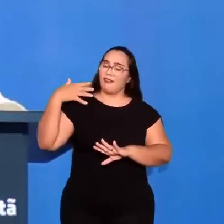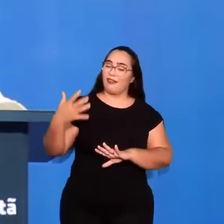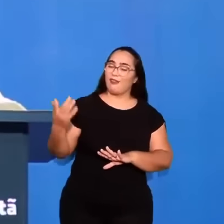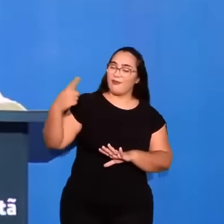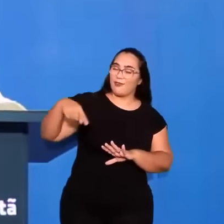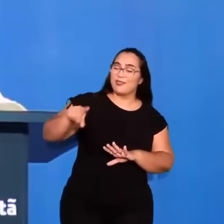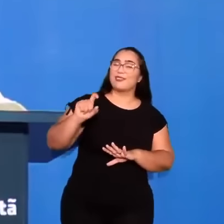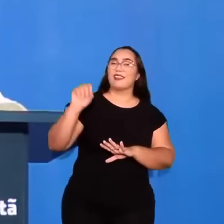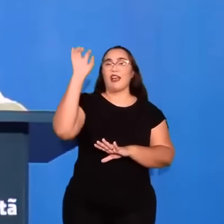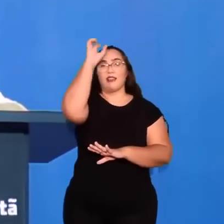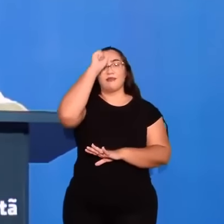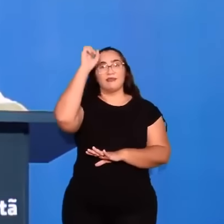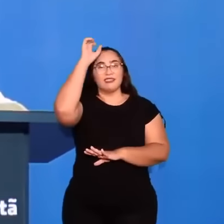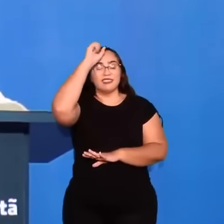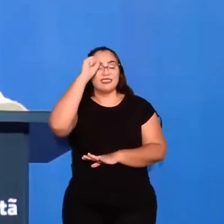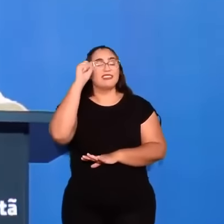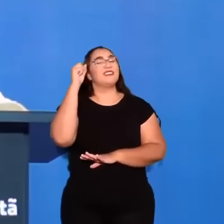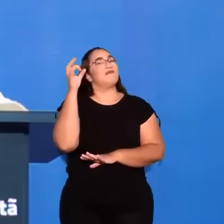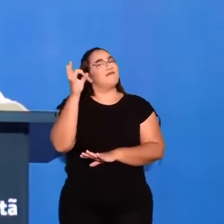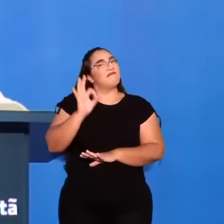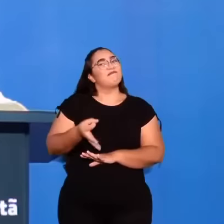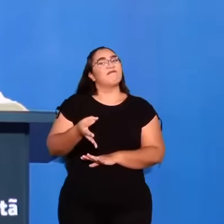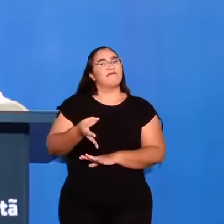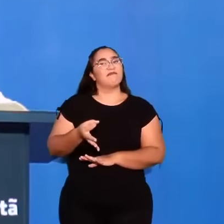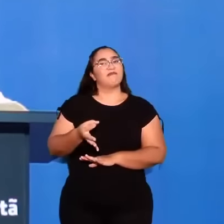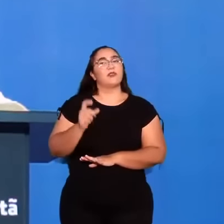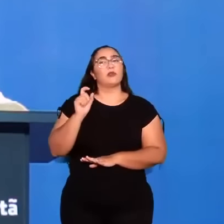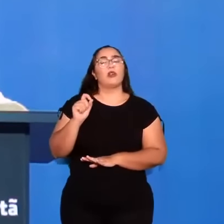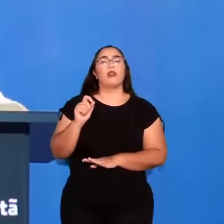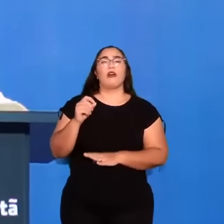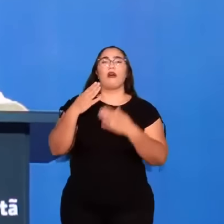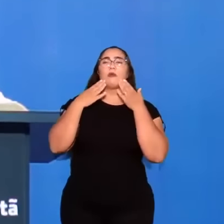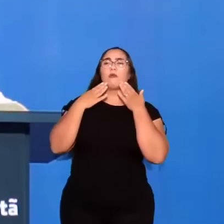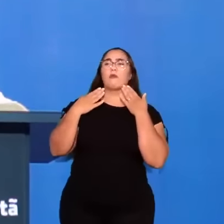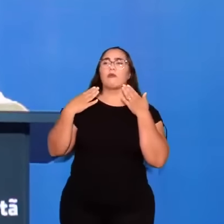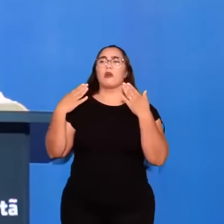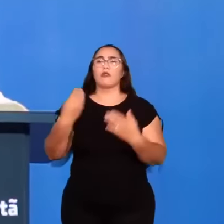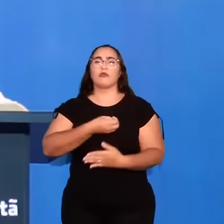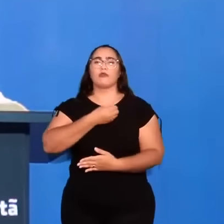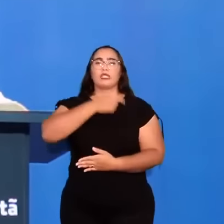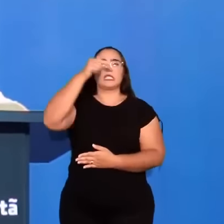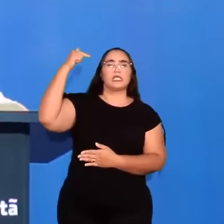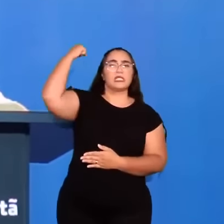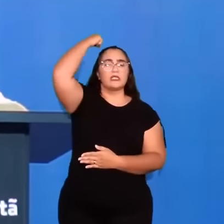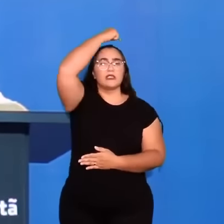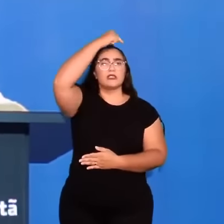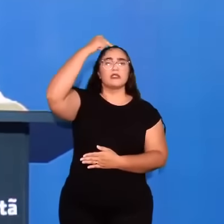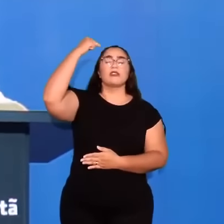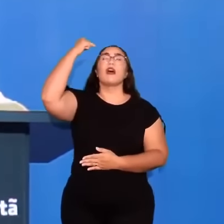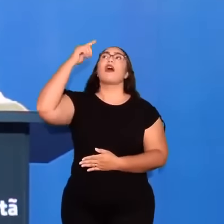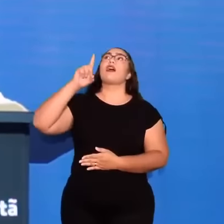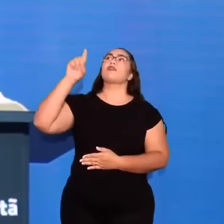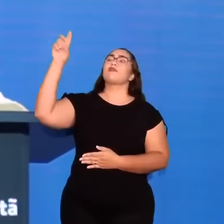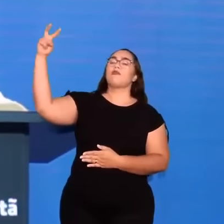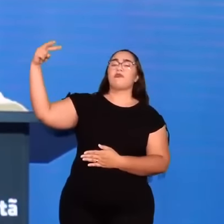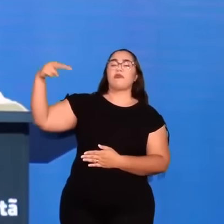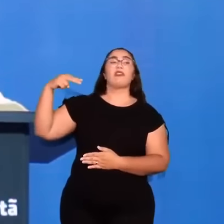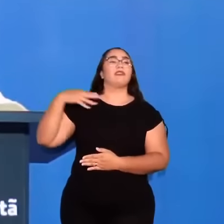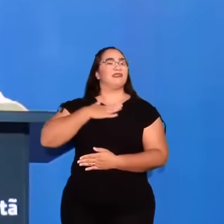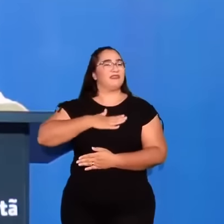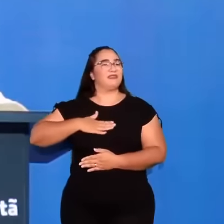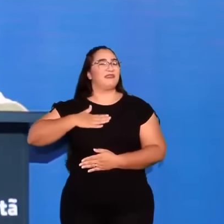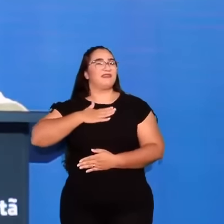Vocês aprenderam de nós. Que o modo de vida santo. Agrada a Deus.